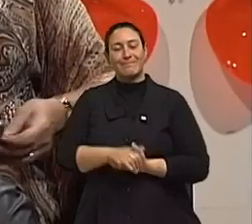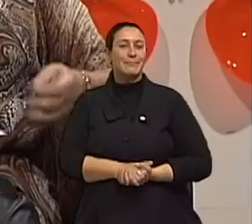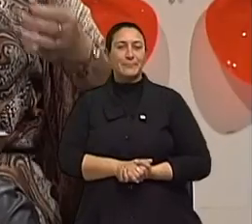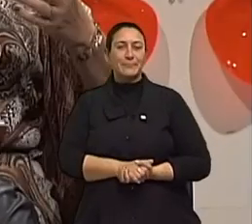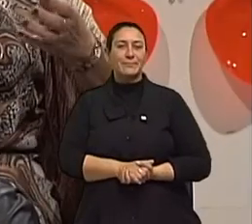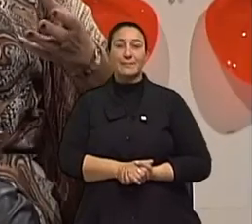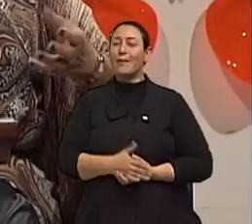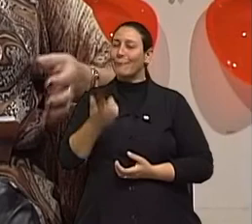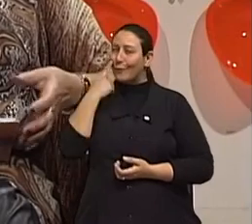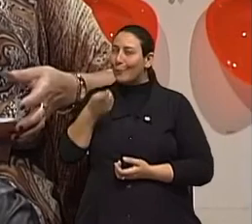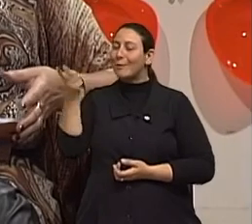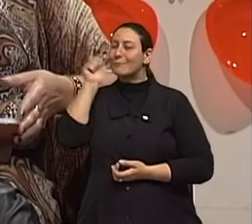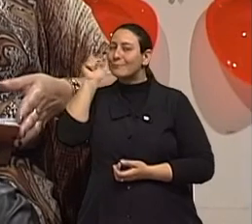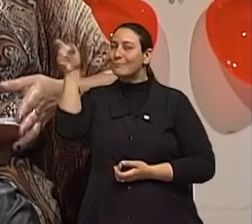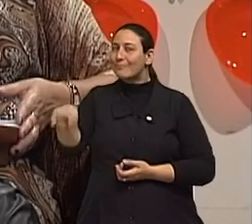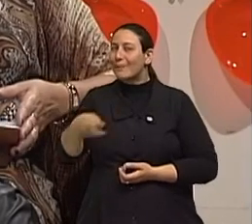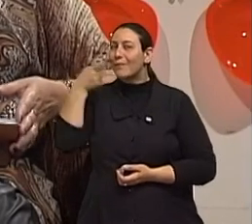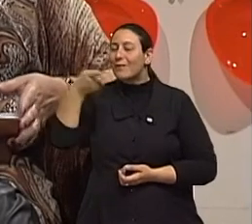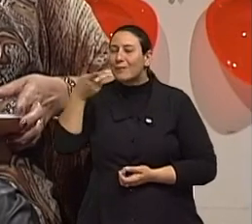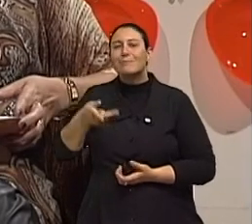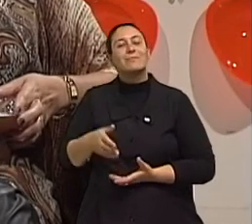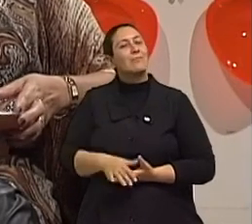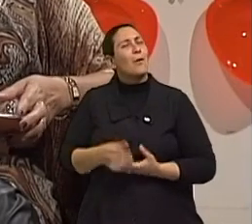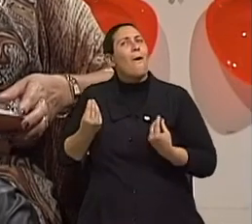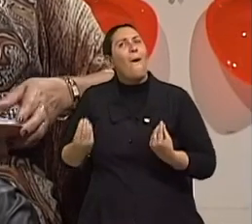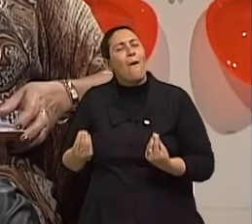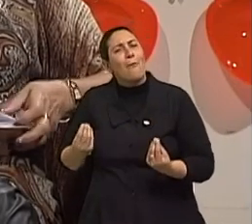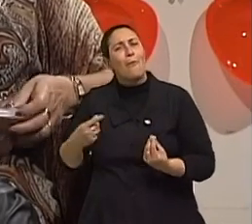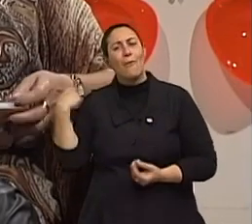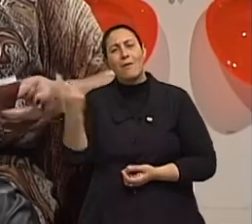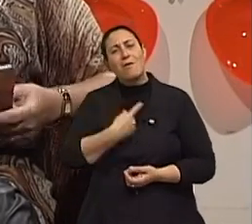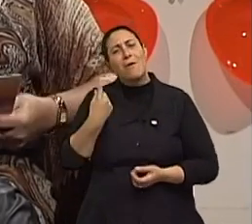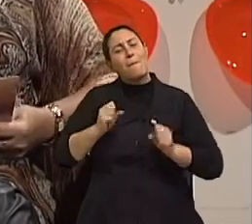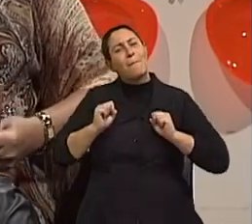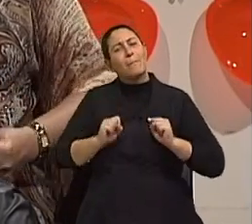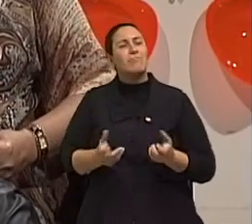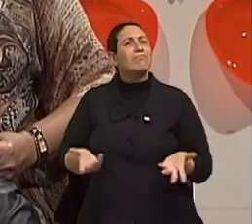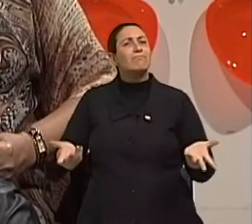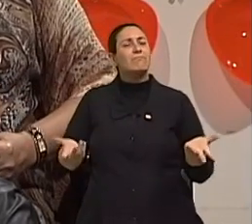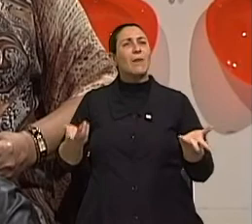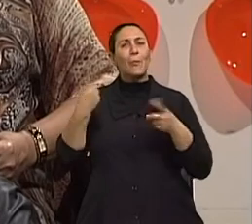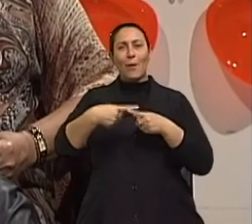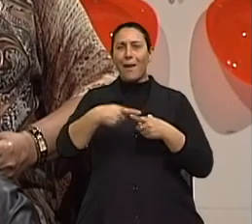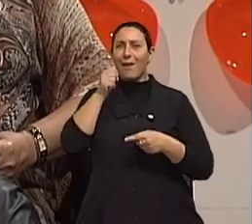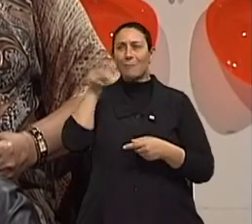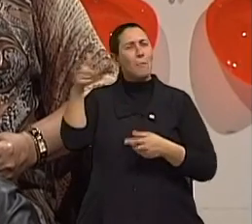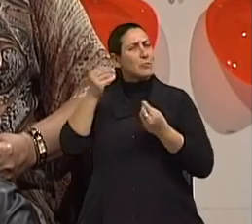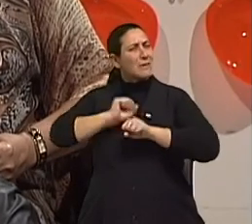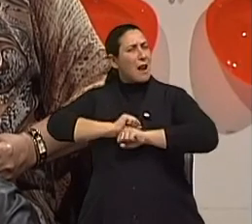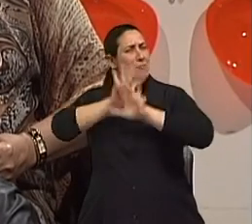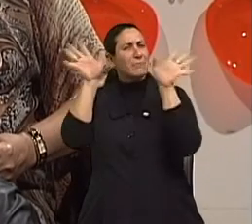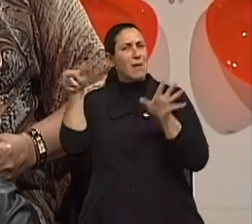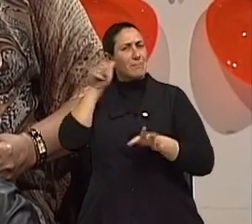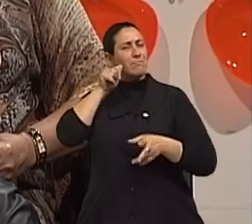é, depois de ouvir a Maria da Graça, né? Como é que a gente pode, agora... Ela foi muito esclarecedora